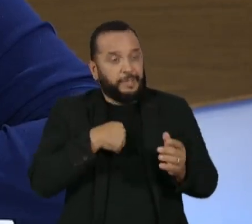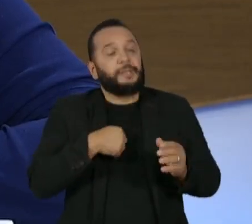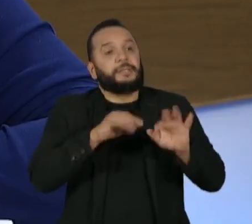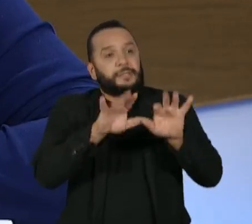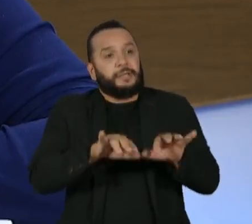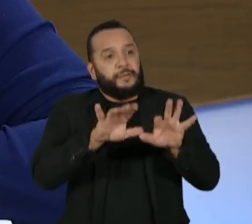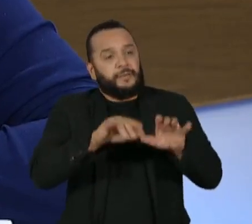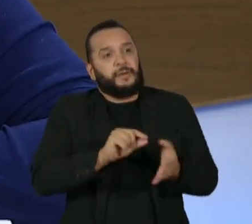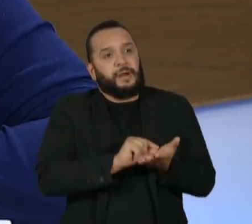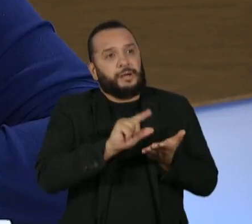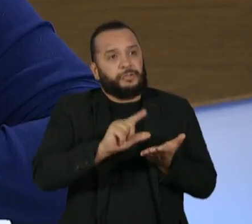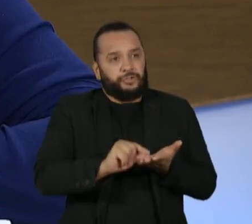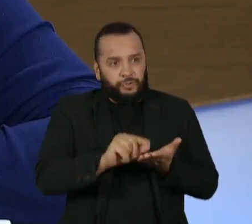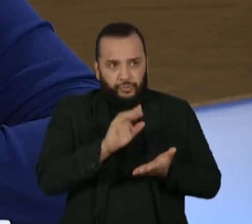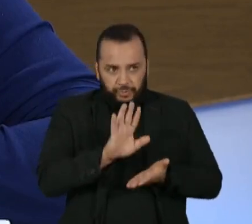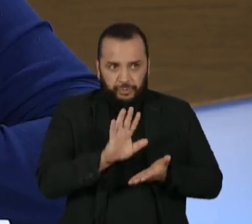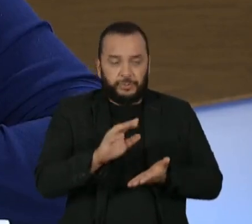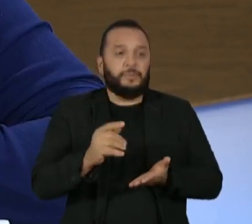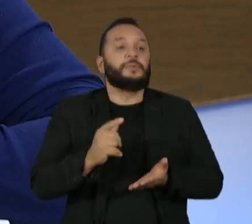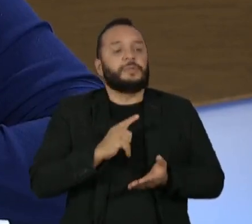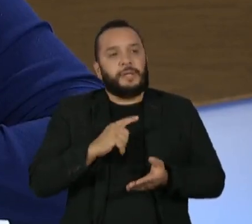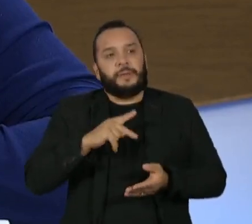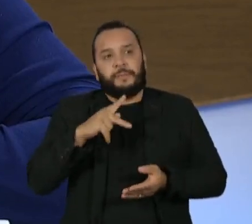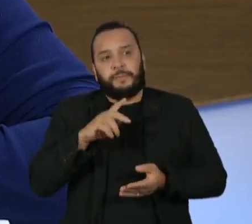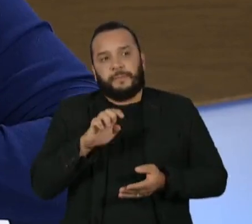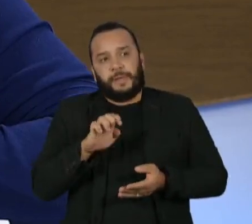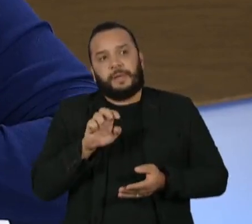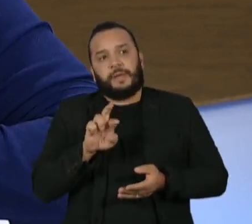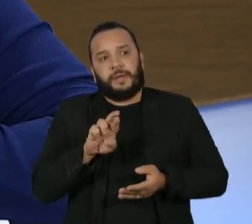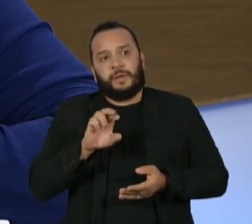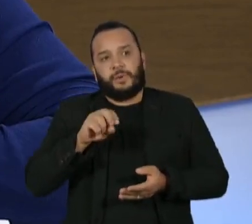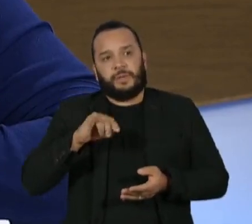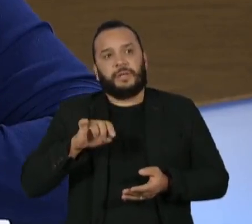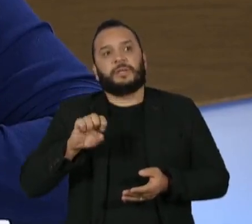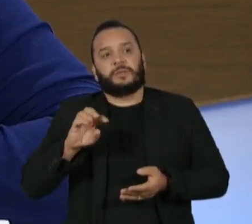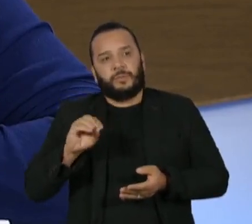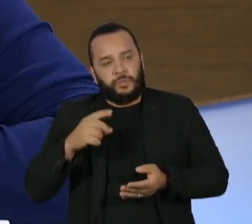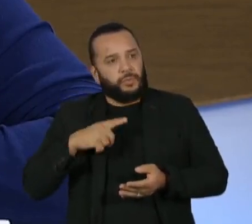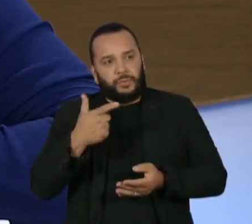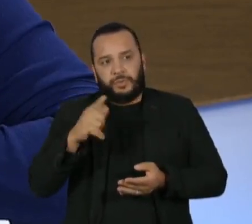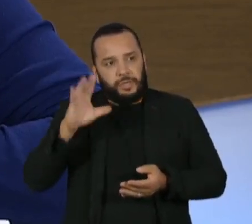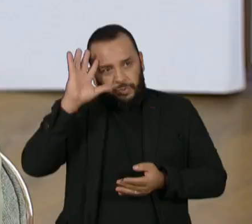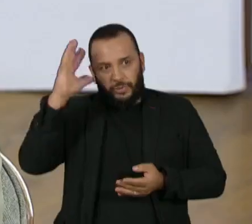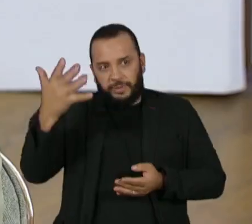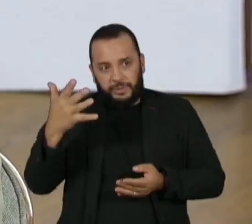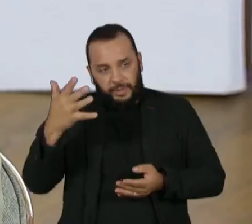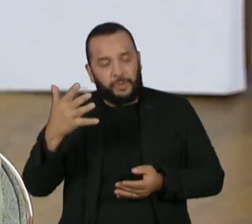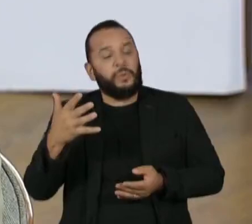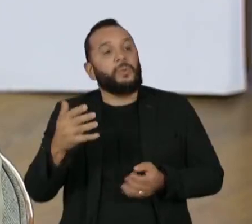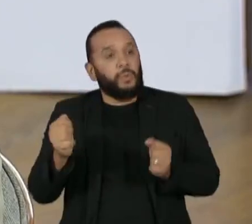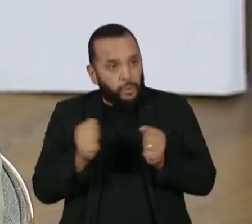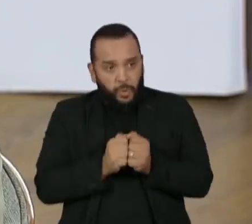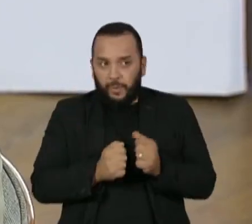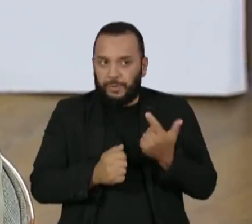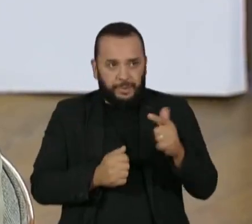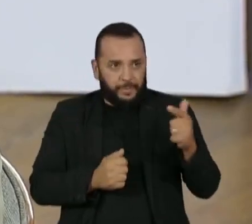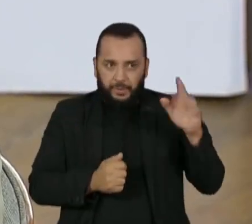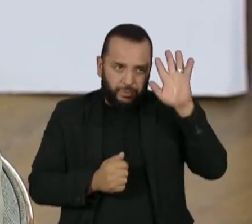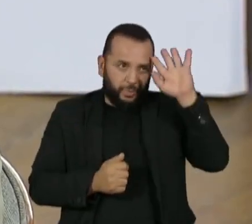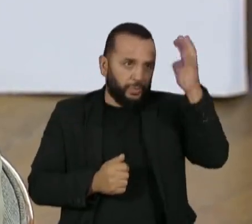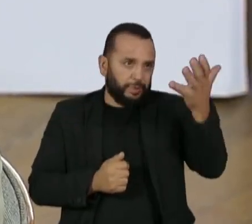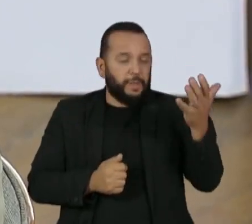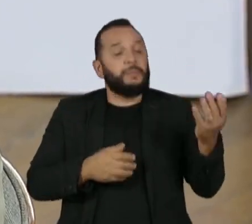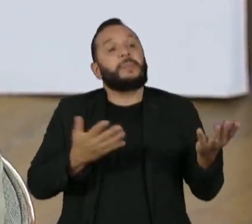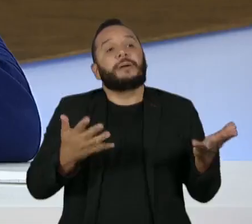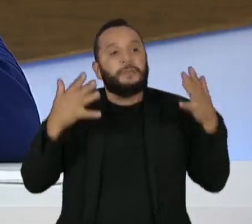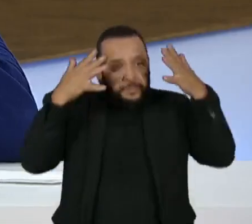após as primárias. Fora do peronismo, a Argentina não tem solução, com o peronismo também não. Então, eu gostaria de saber quais os caminhos Milley